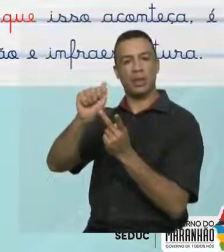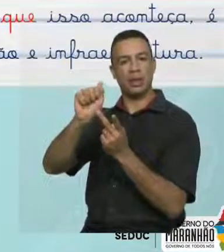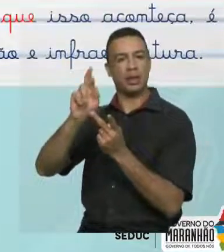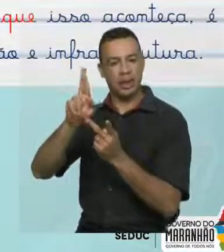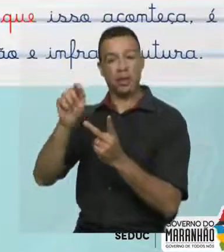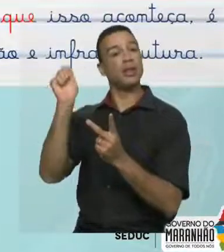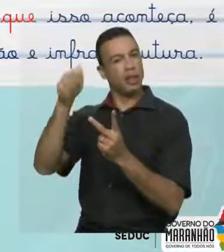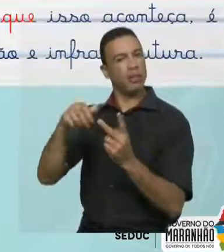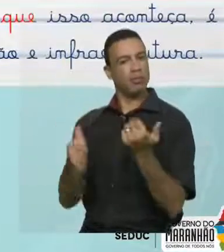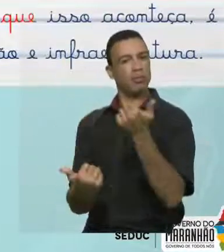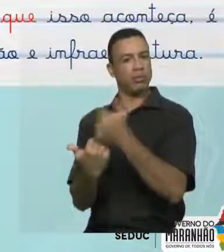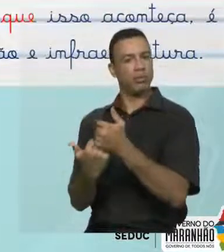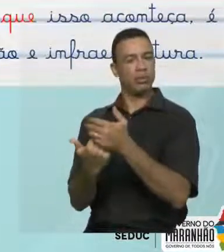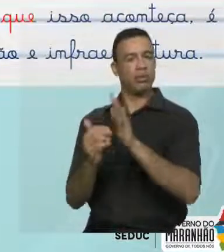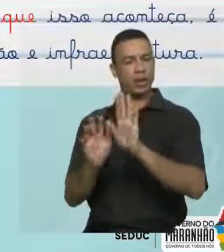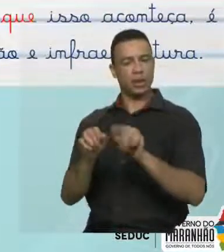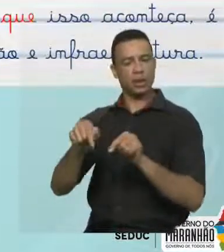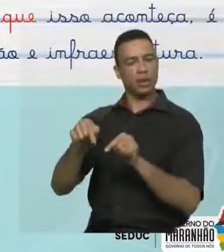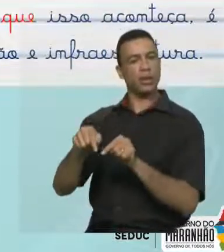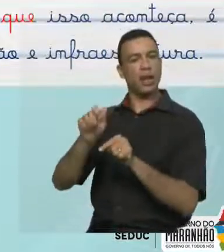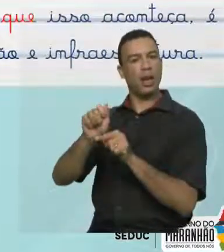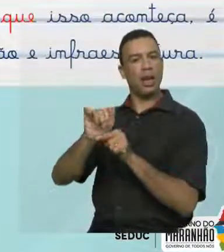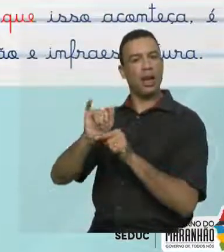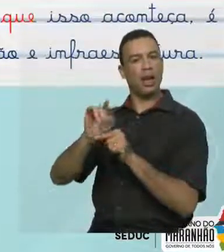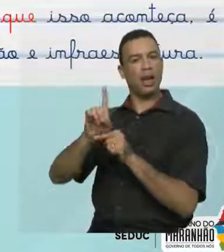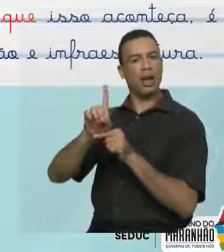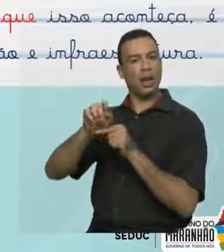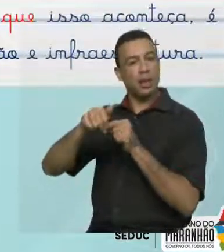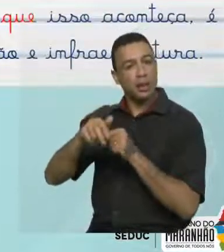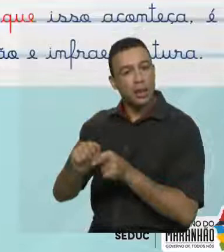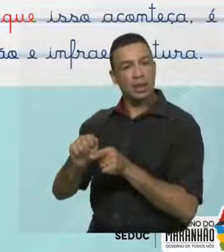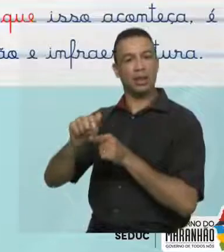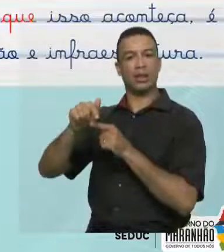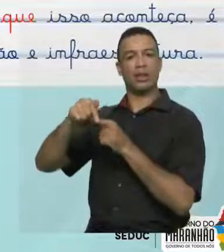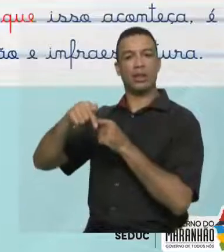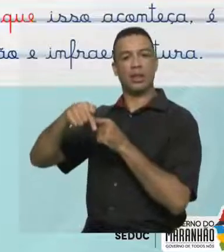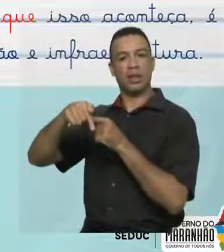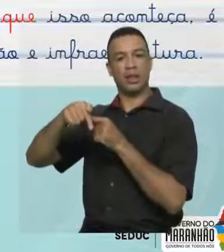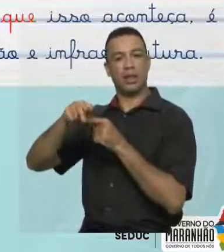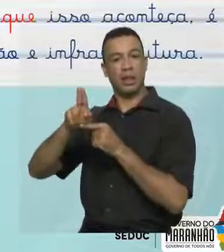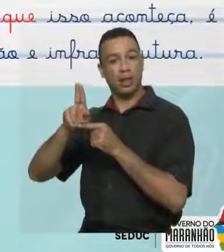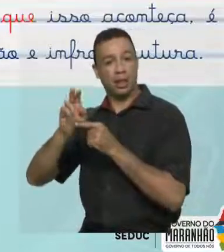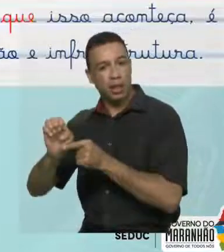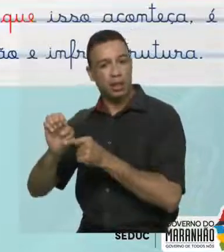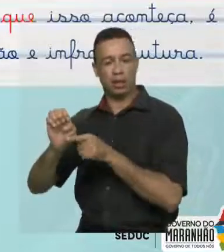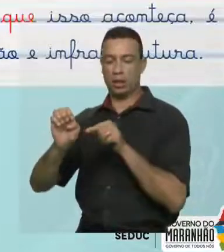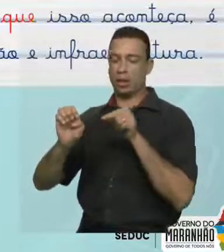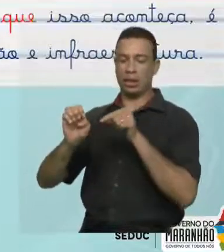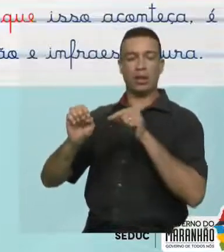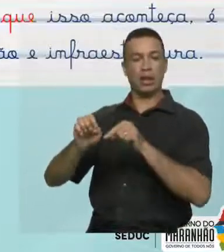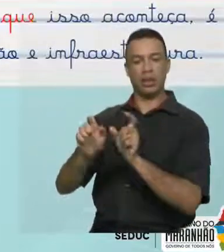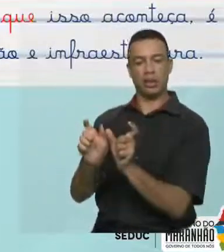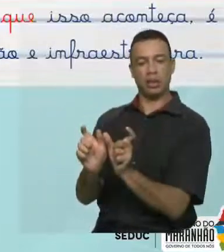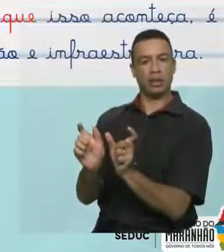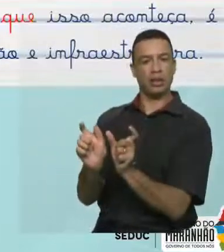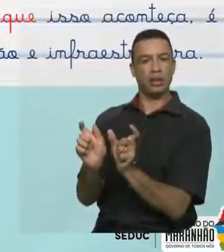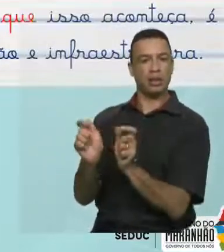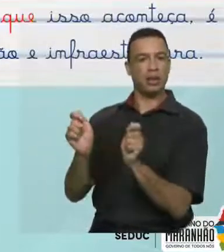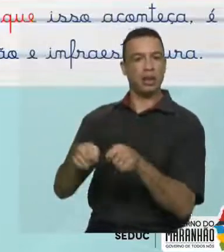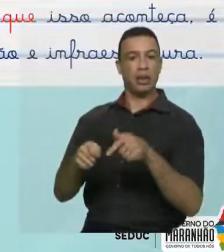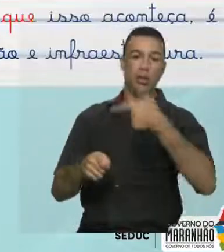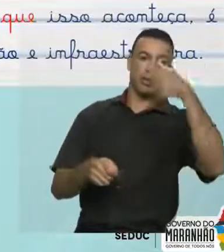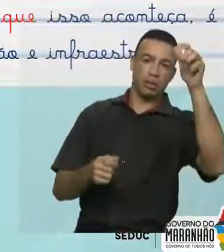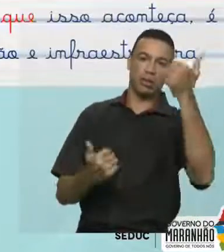Olha só, a industrialização é tida como dependente, embora os investimentos tenham sido importantes, certo?